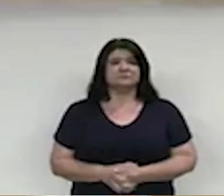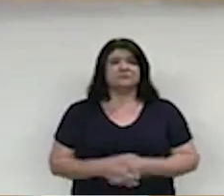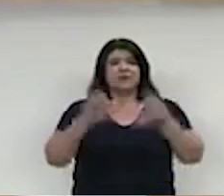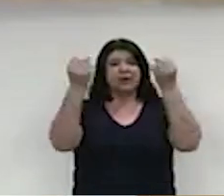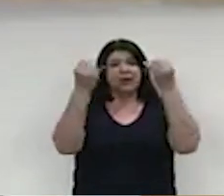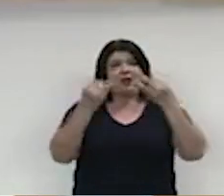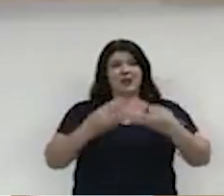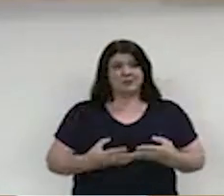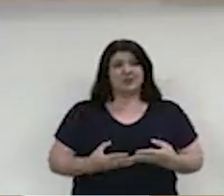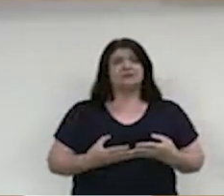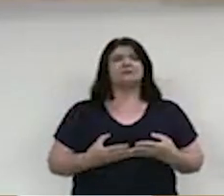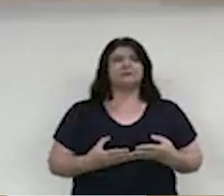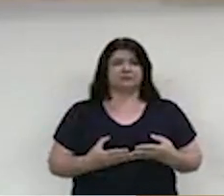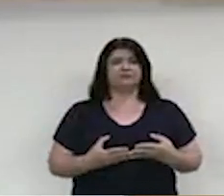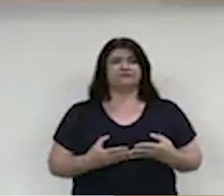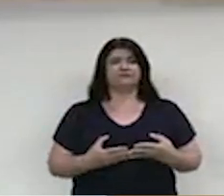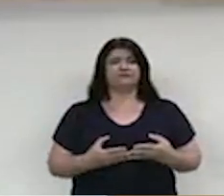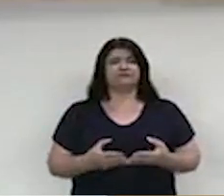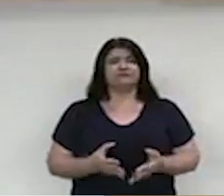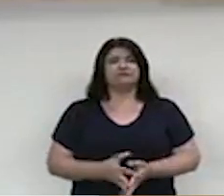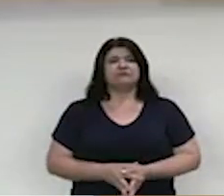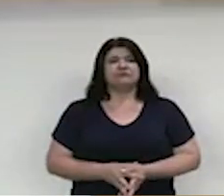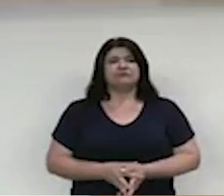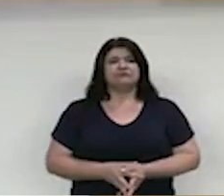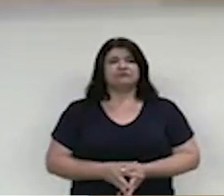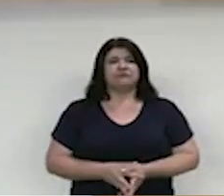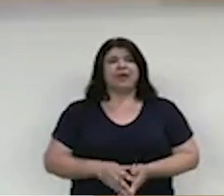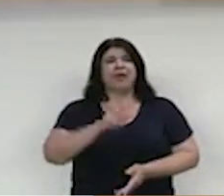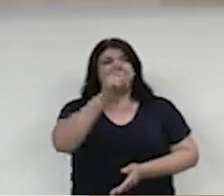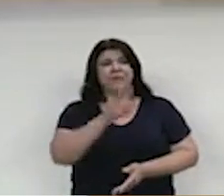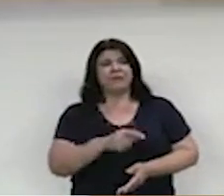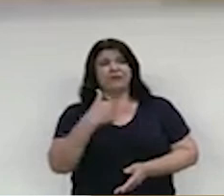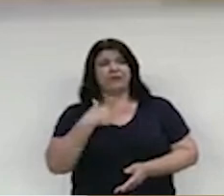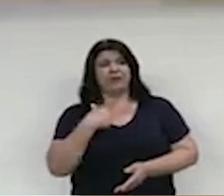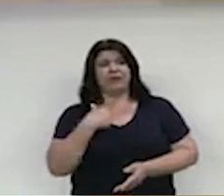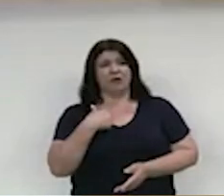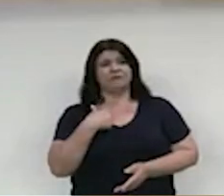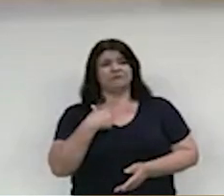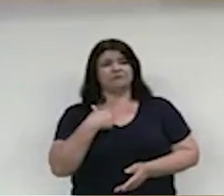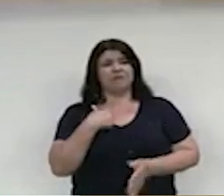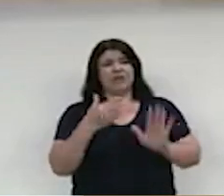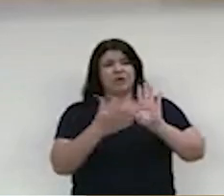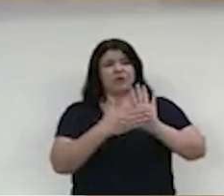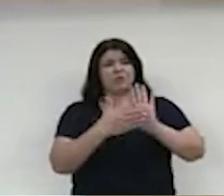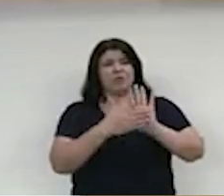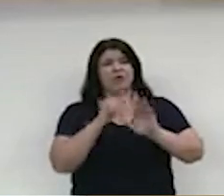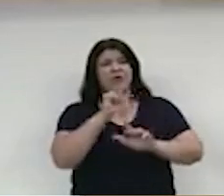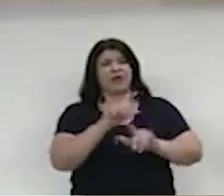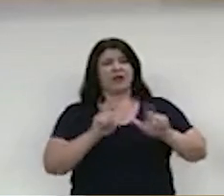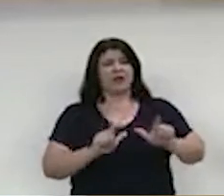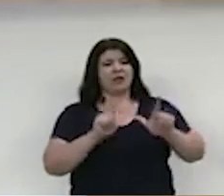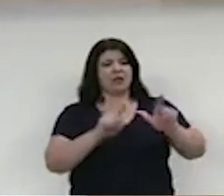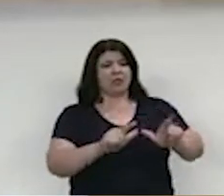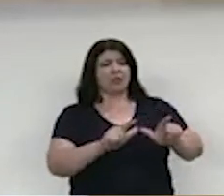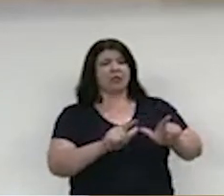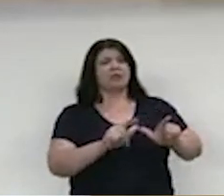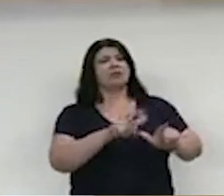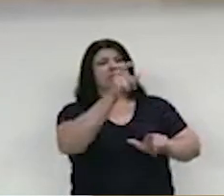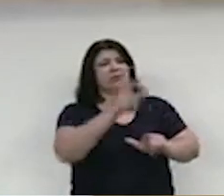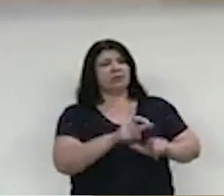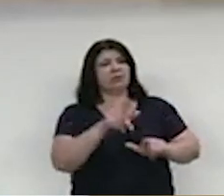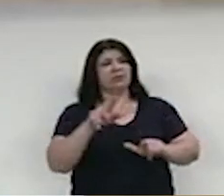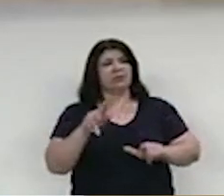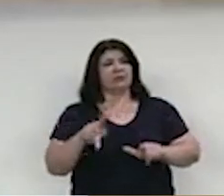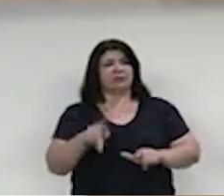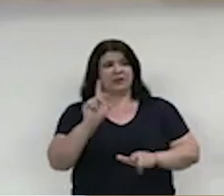Justificativa da minha concessão. A pessoa a quem proponho seja concedido o título de cidadão pré-grandense